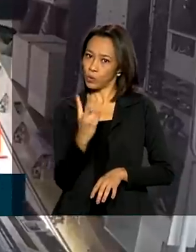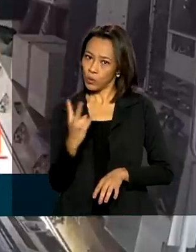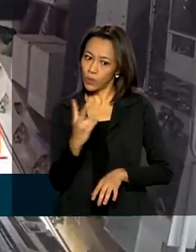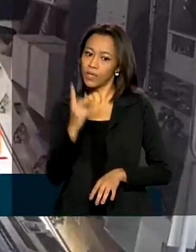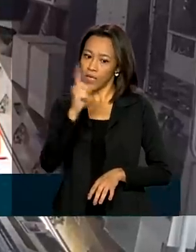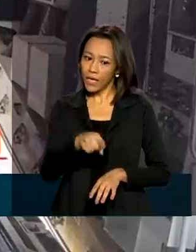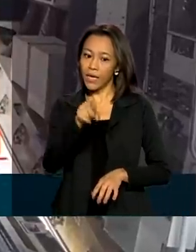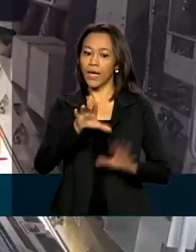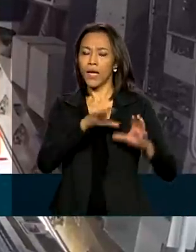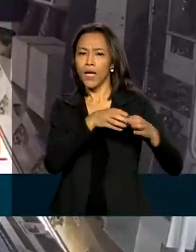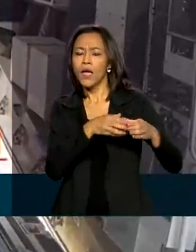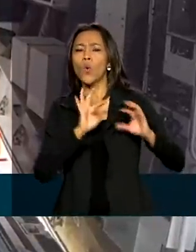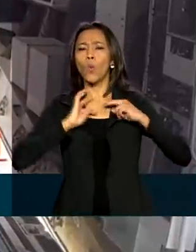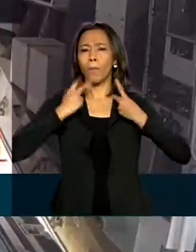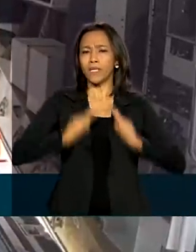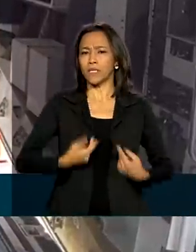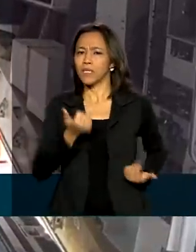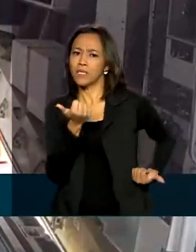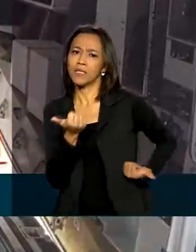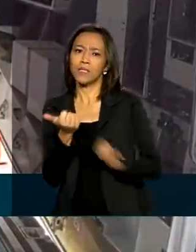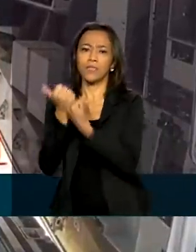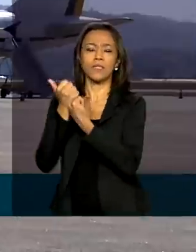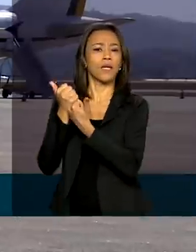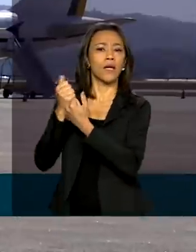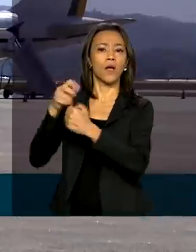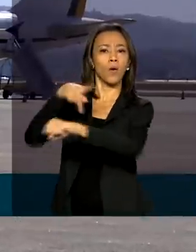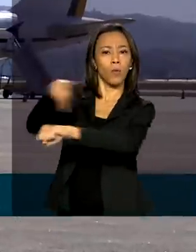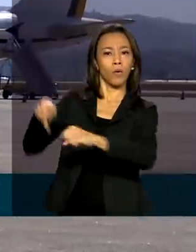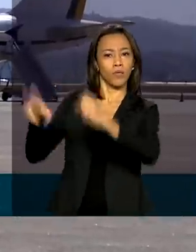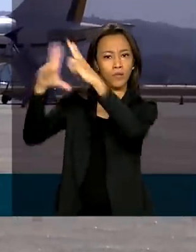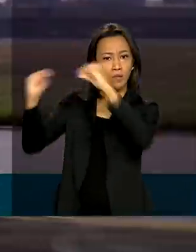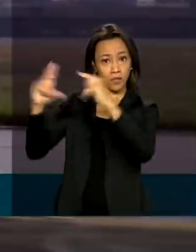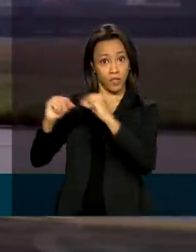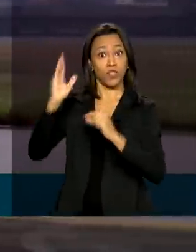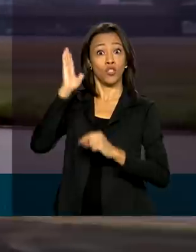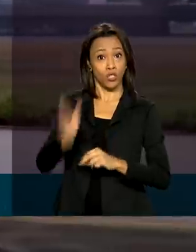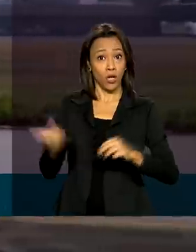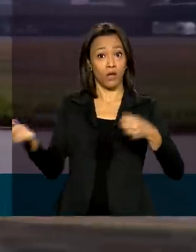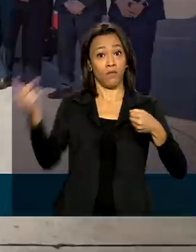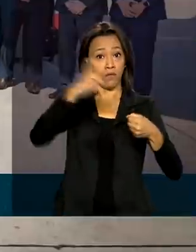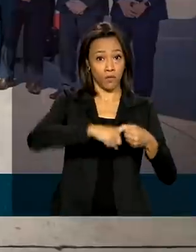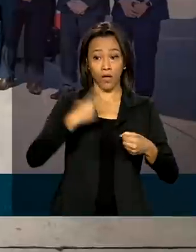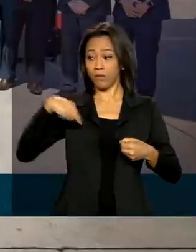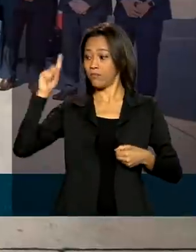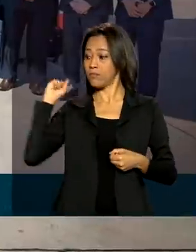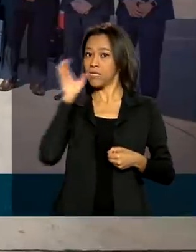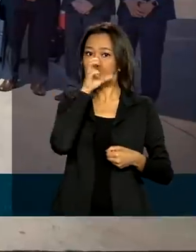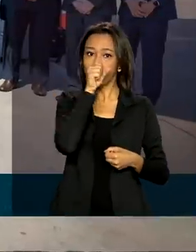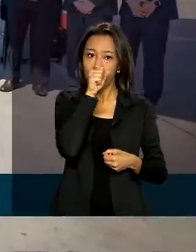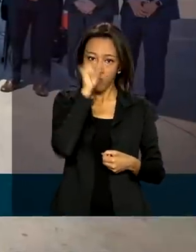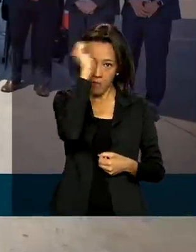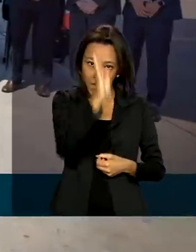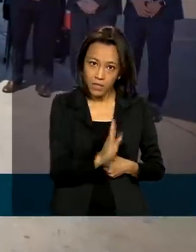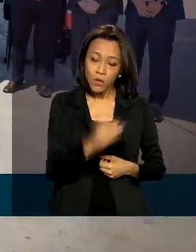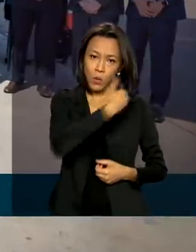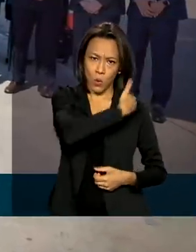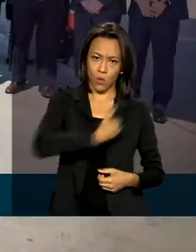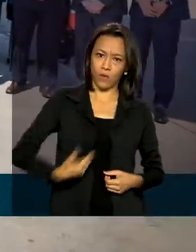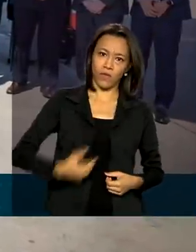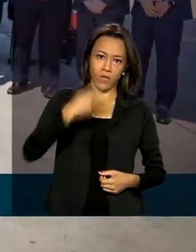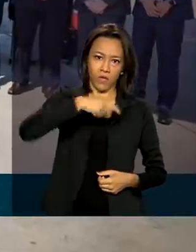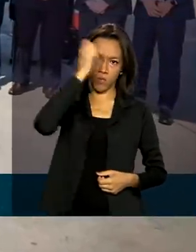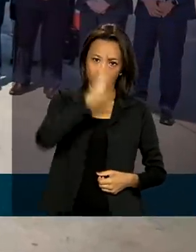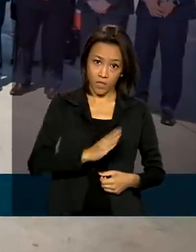da Missão Humanitária Brasileira de Ajuda ao Líbano, retornaram ao Brasil no sábado. O governo brasileiro, por meio do